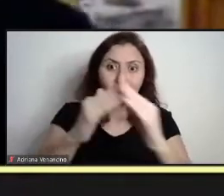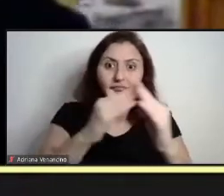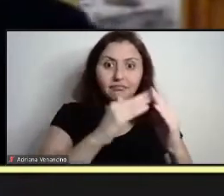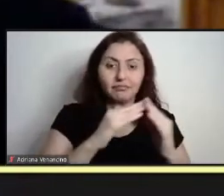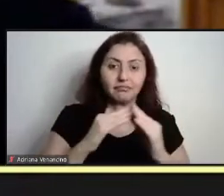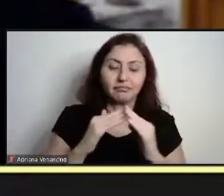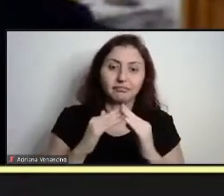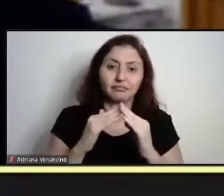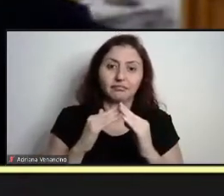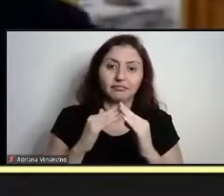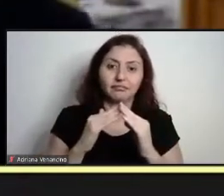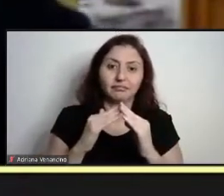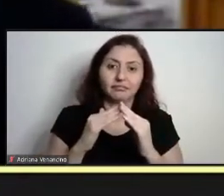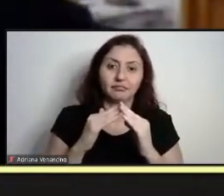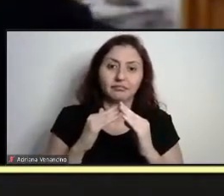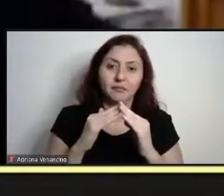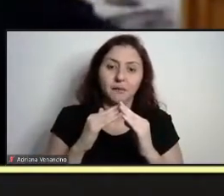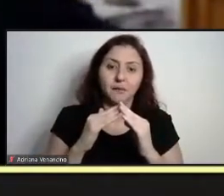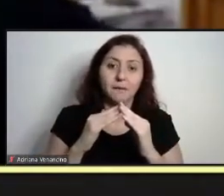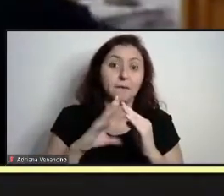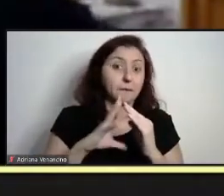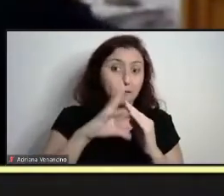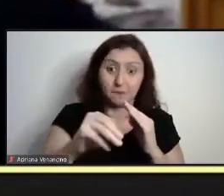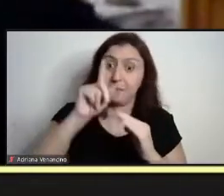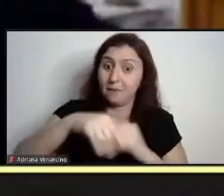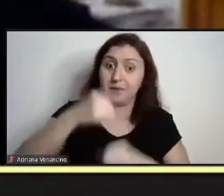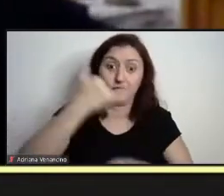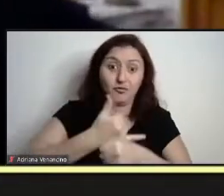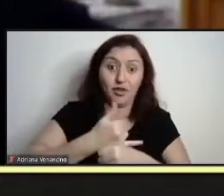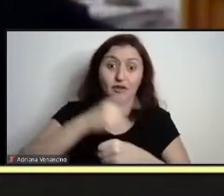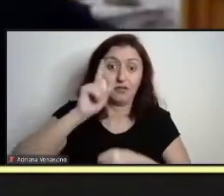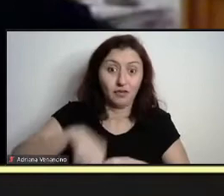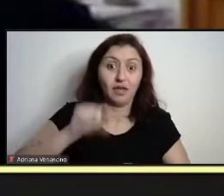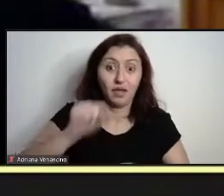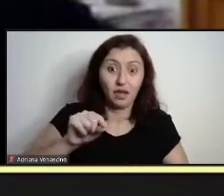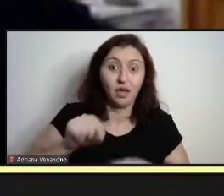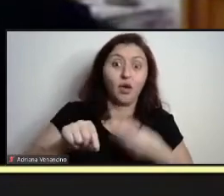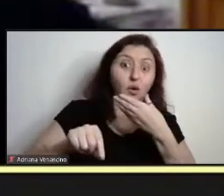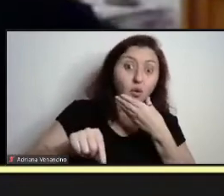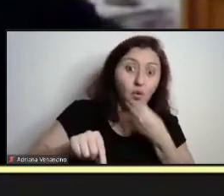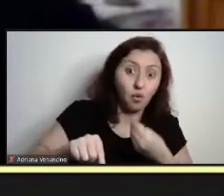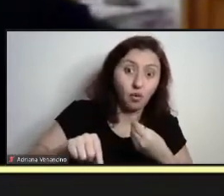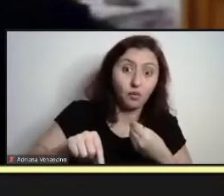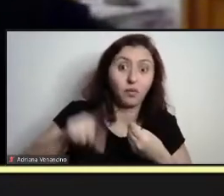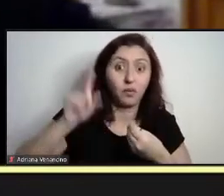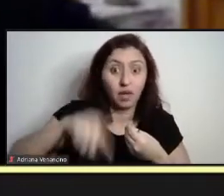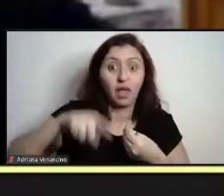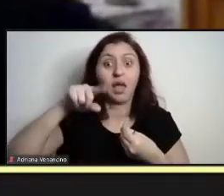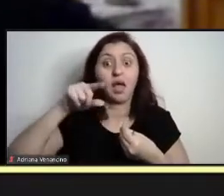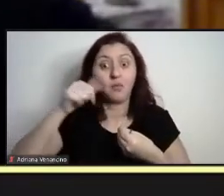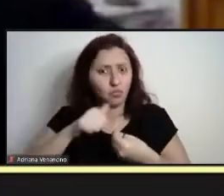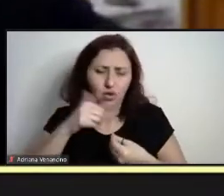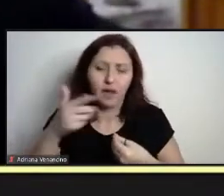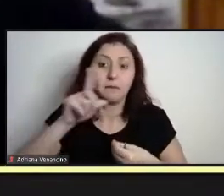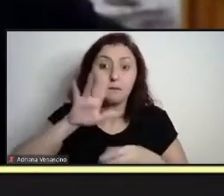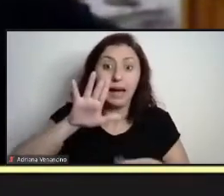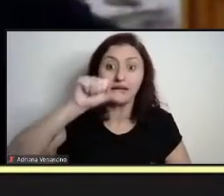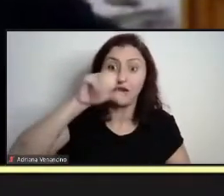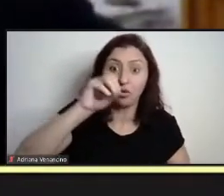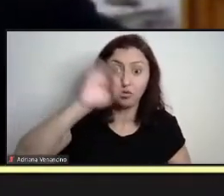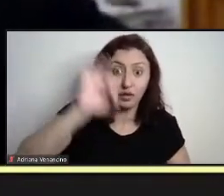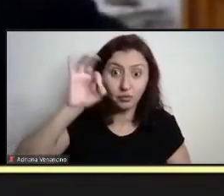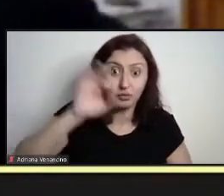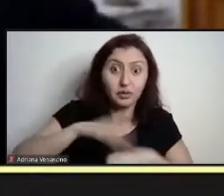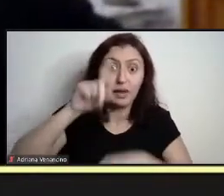eles são chefiados ou por homens, por mulheres, no caso, são 90% de mulheres, em torno de 1 milhão e